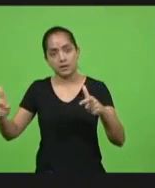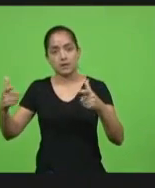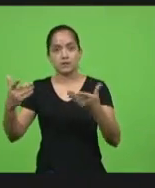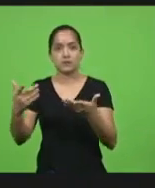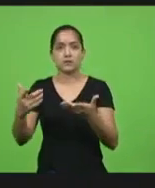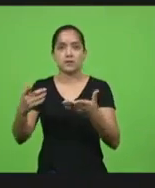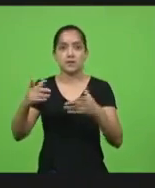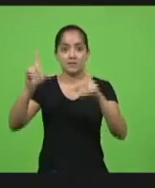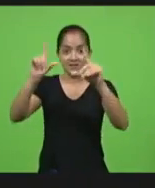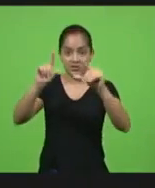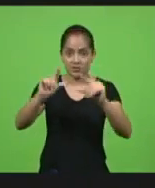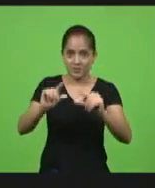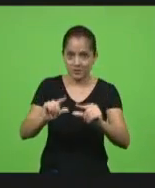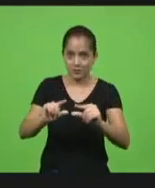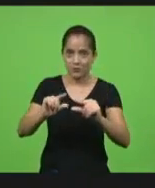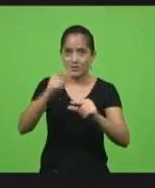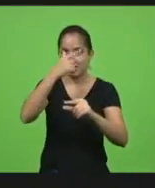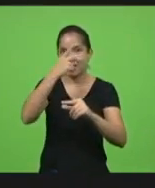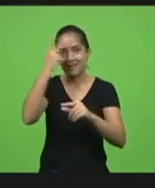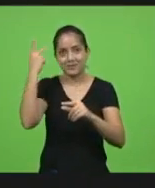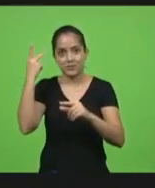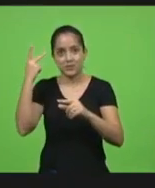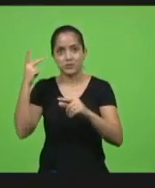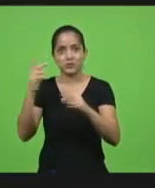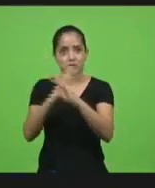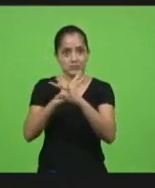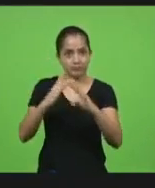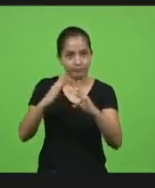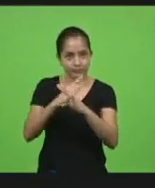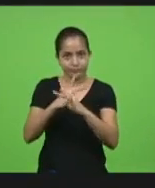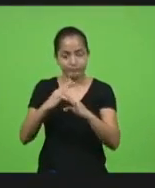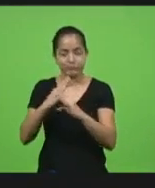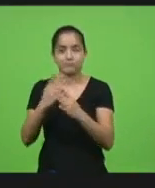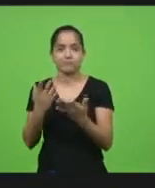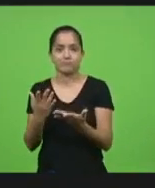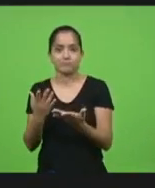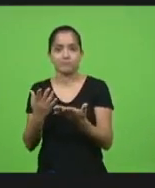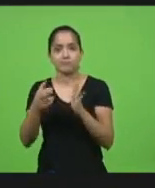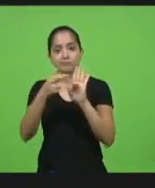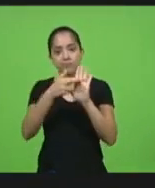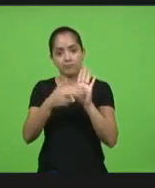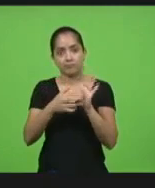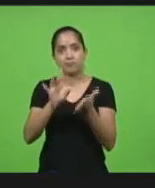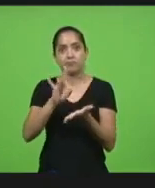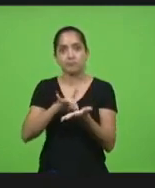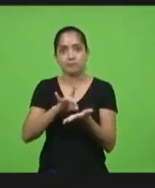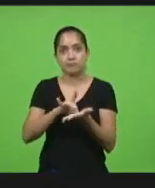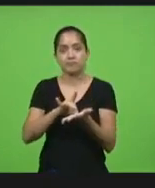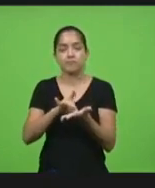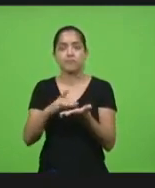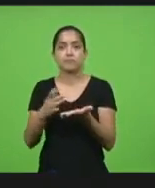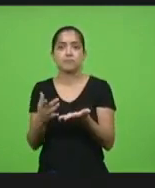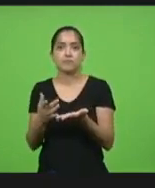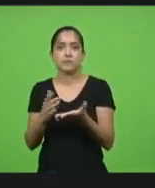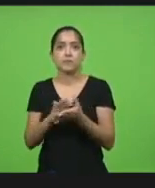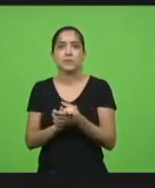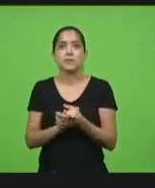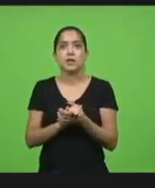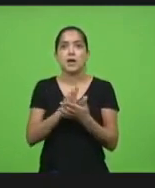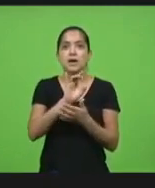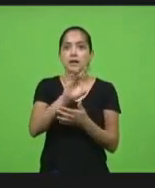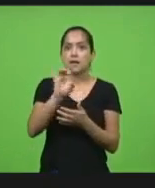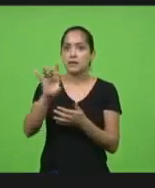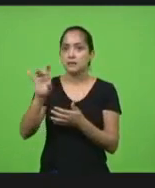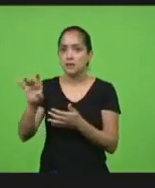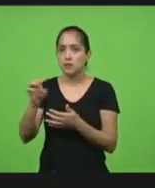passageiros dentro dos ônibus então é uma é a realidade como eu disse eu tenho um carinho especial por cada um